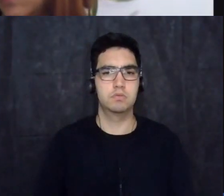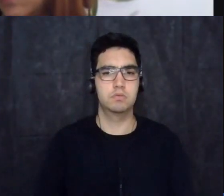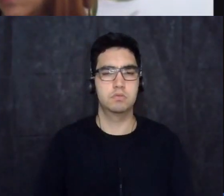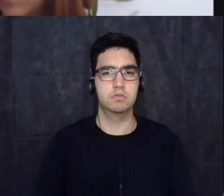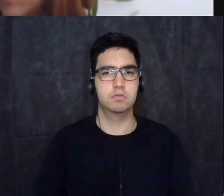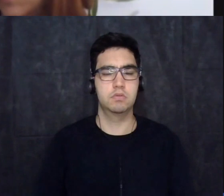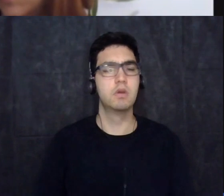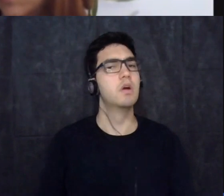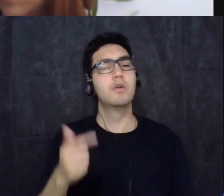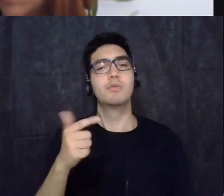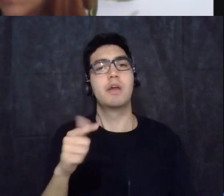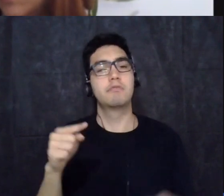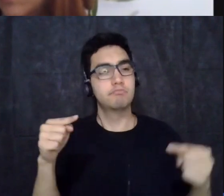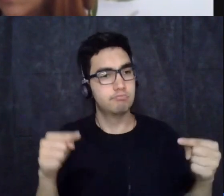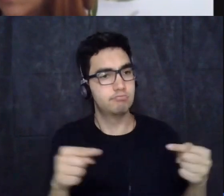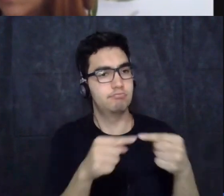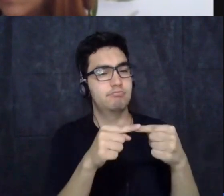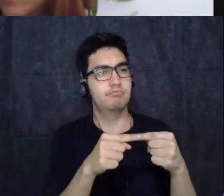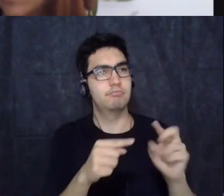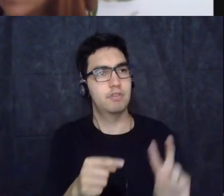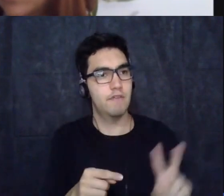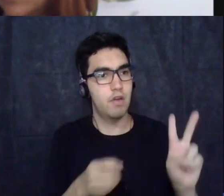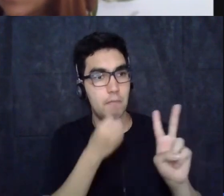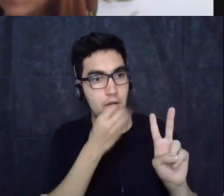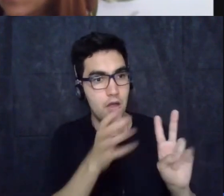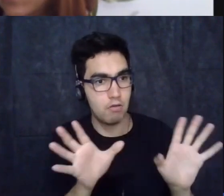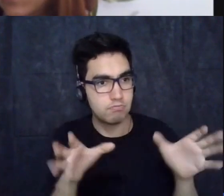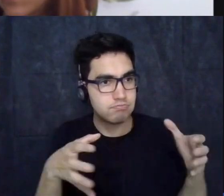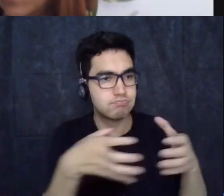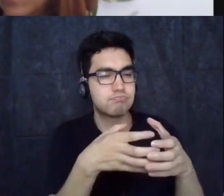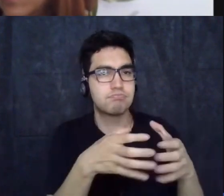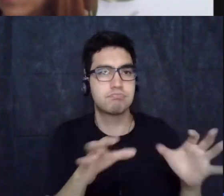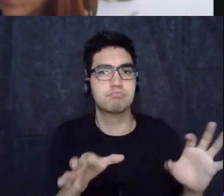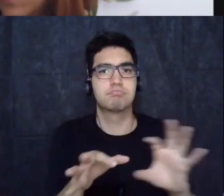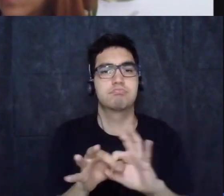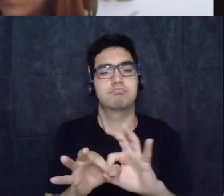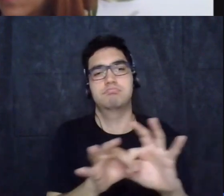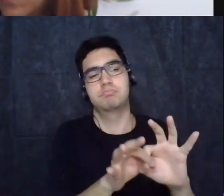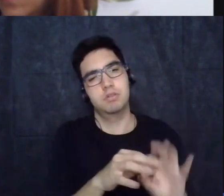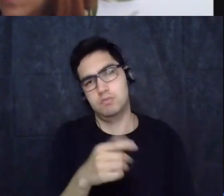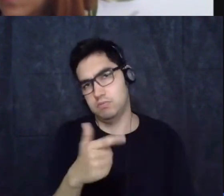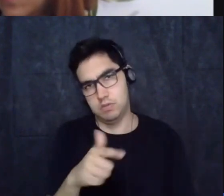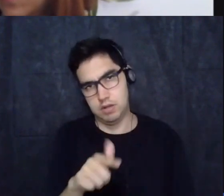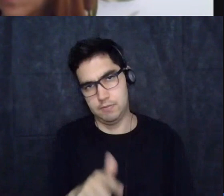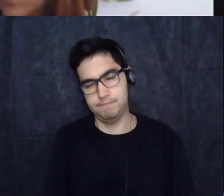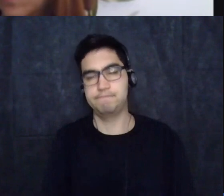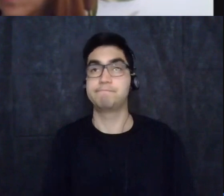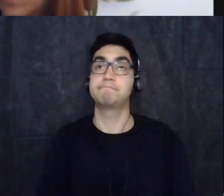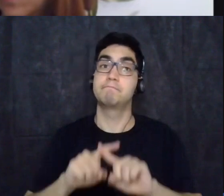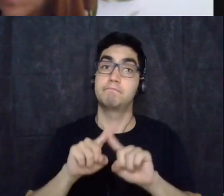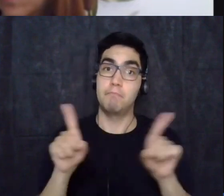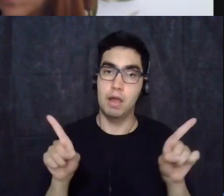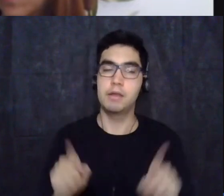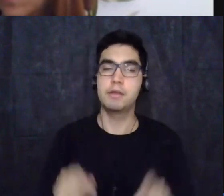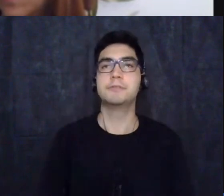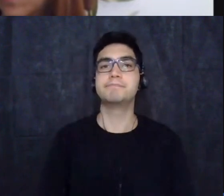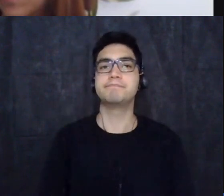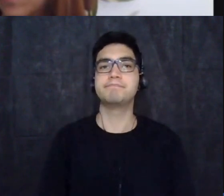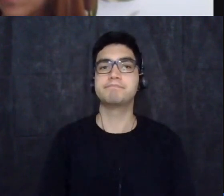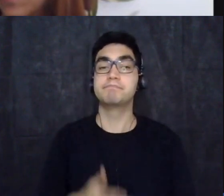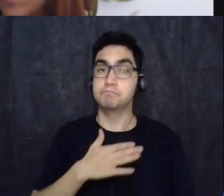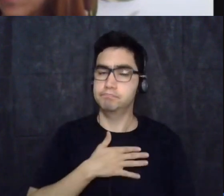de congregação de valores agora eu acho realmente que como estamos aqui